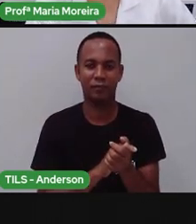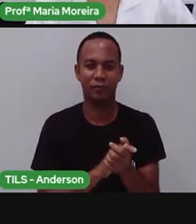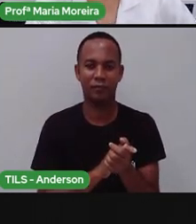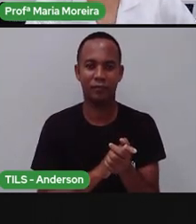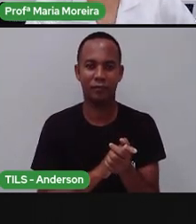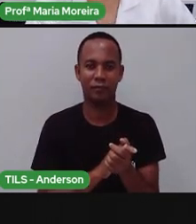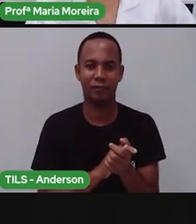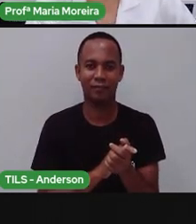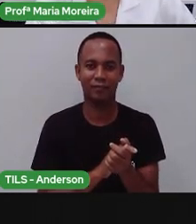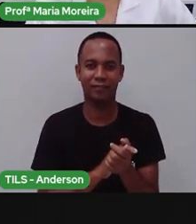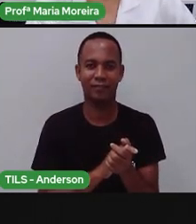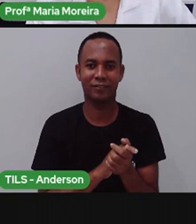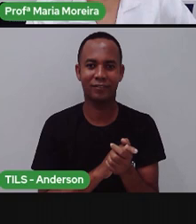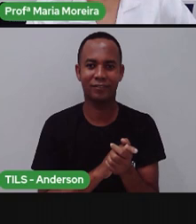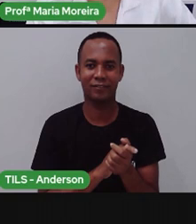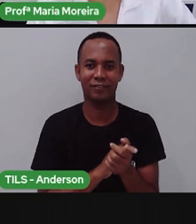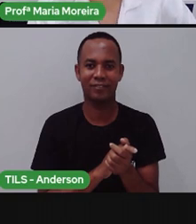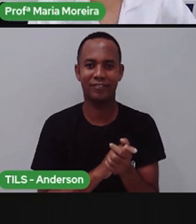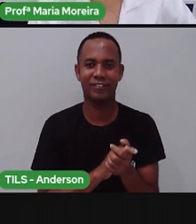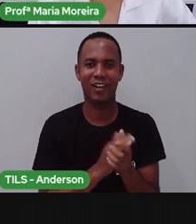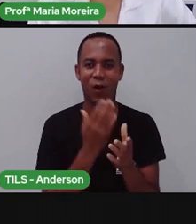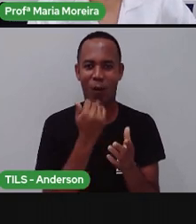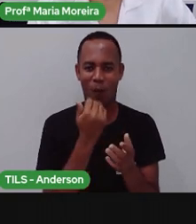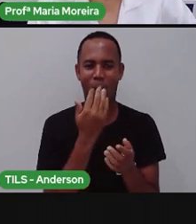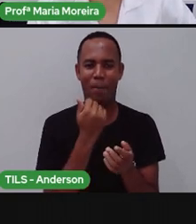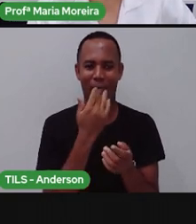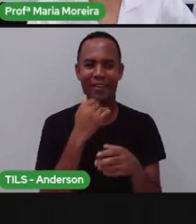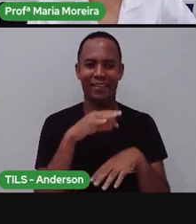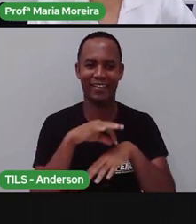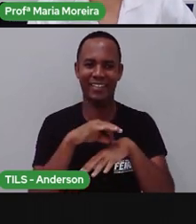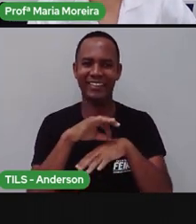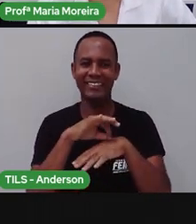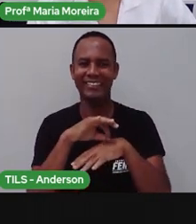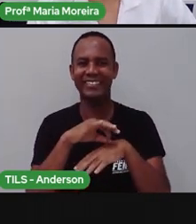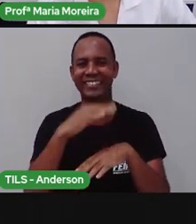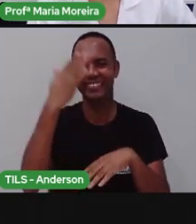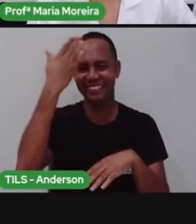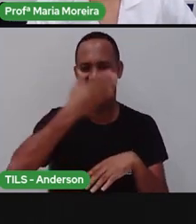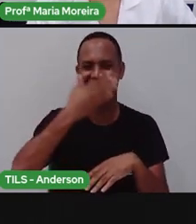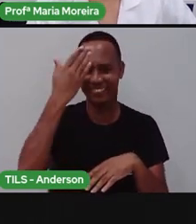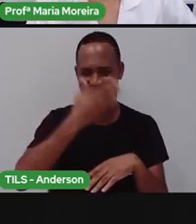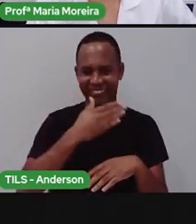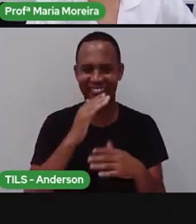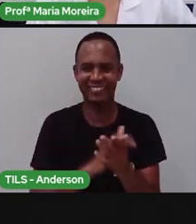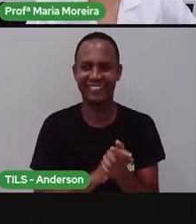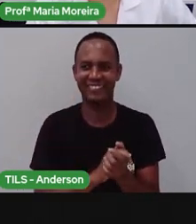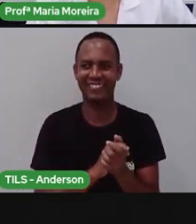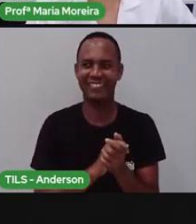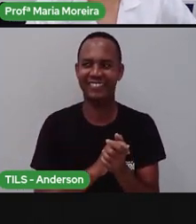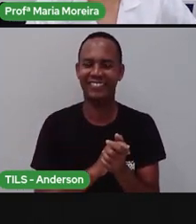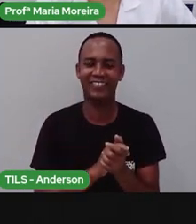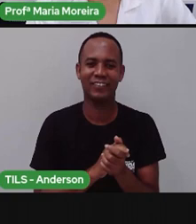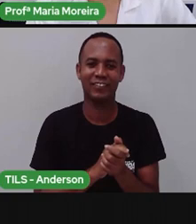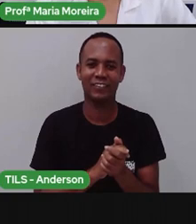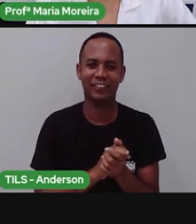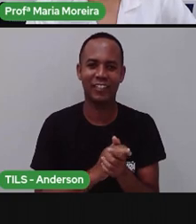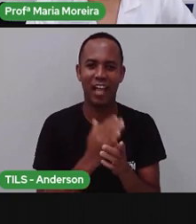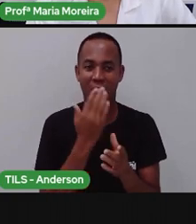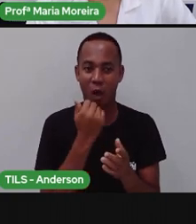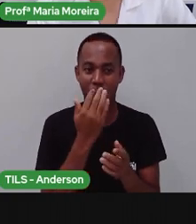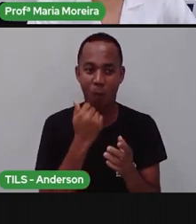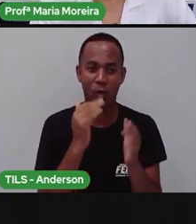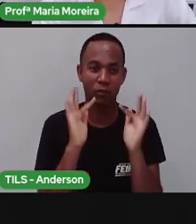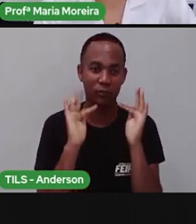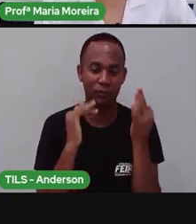estão lembrados que Andressa disse que ele não come carne, né? Mentira, viu gente? Ele come carne sim, eu posso provar. E aí, tem o almoço aqui de família,